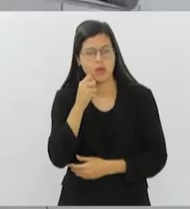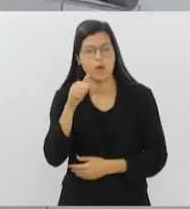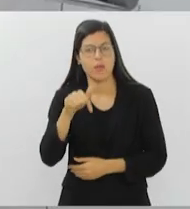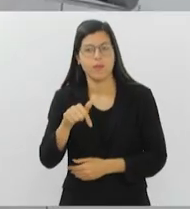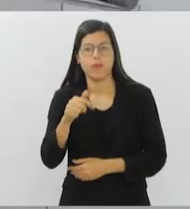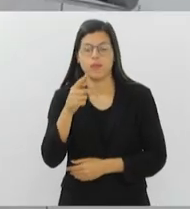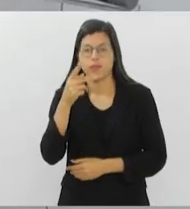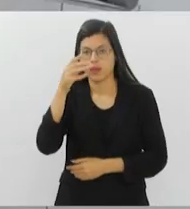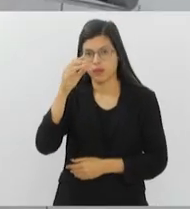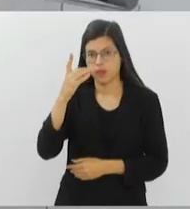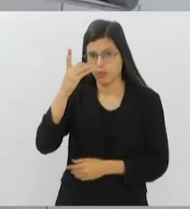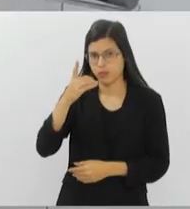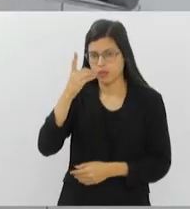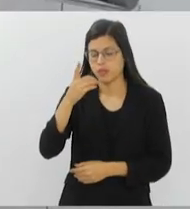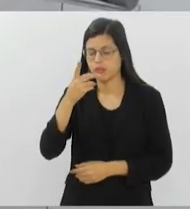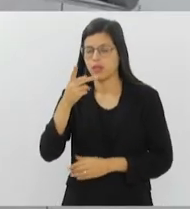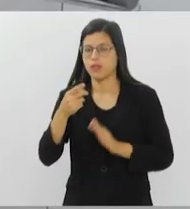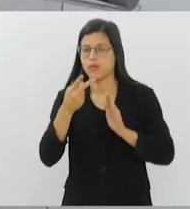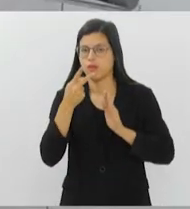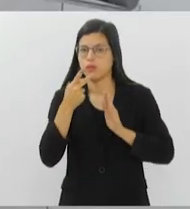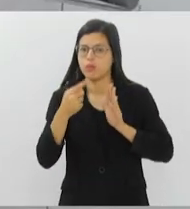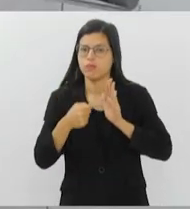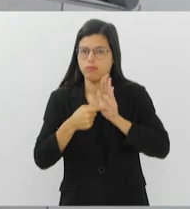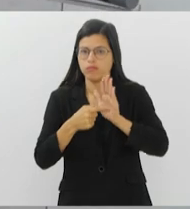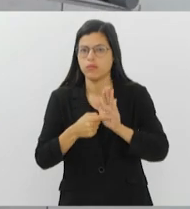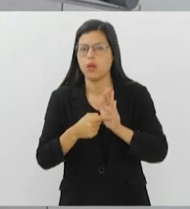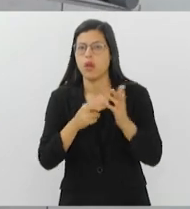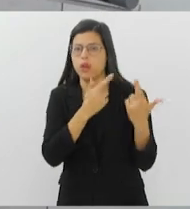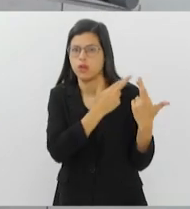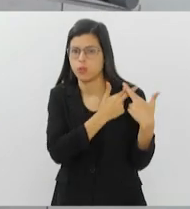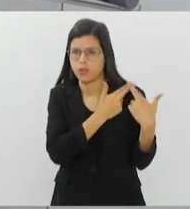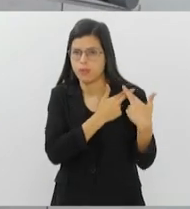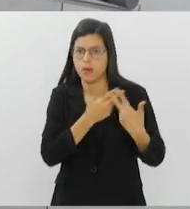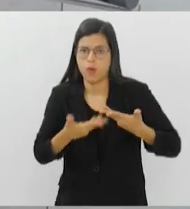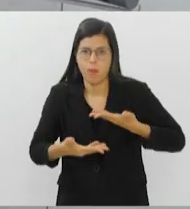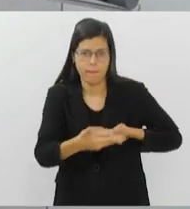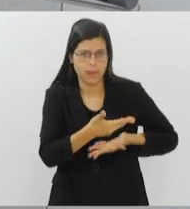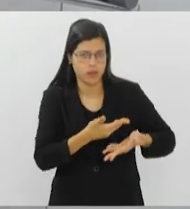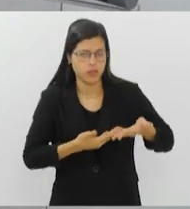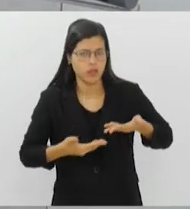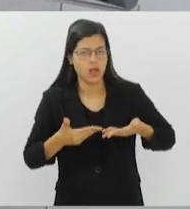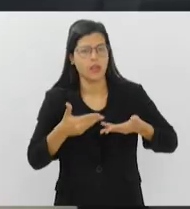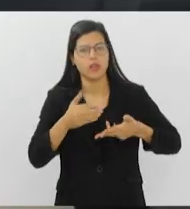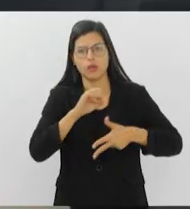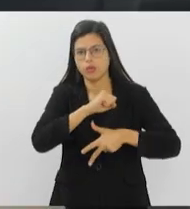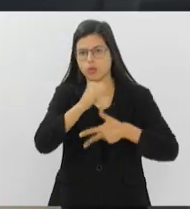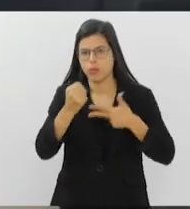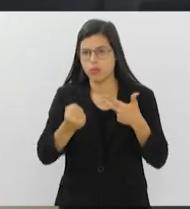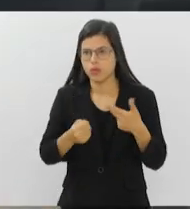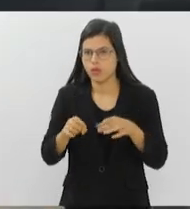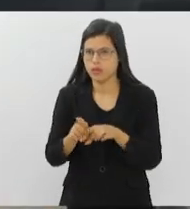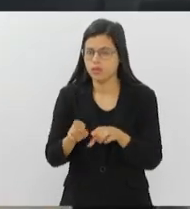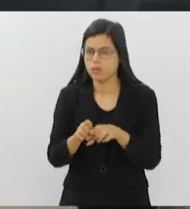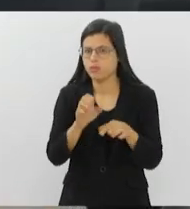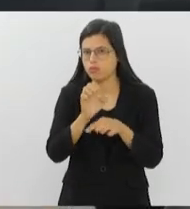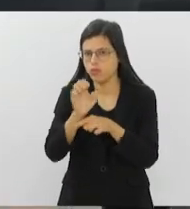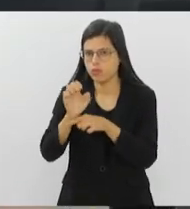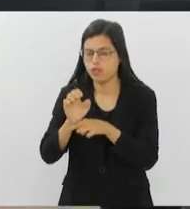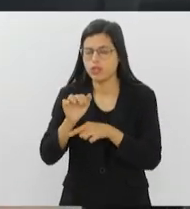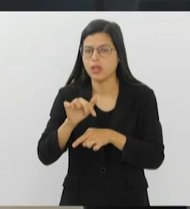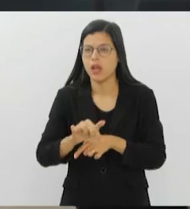essa é uma responsabilidade que pode e deve ser compartilhada entre os entes federativos, inclusive através de